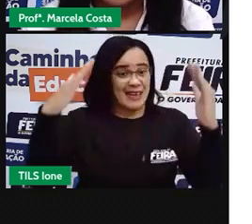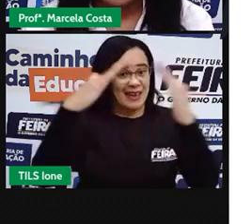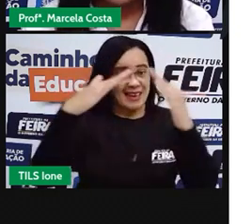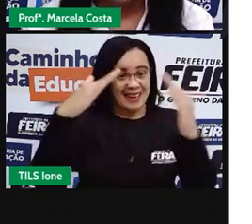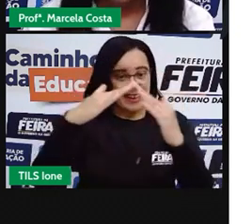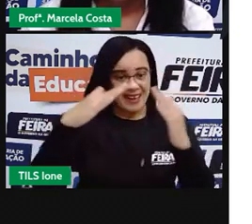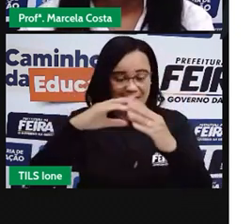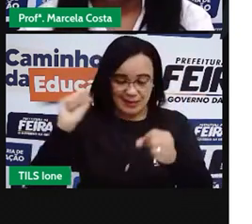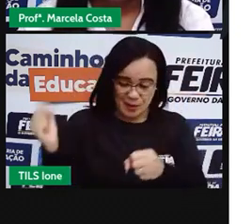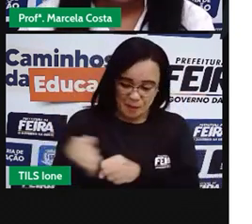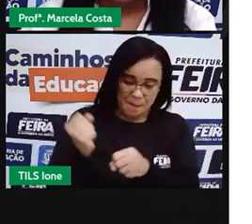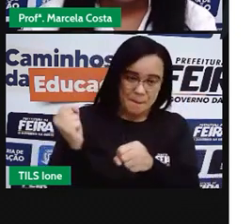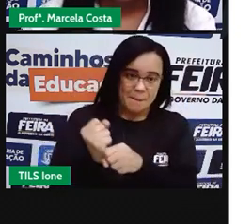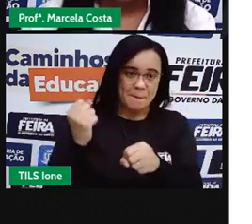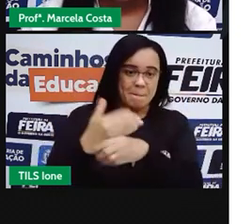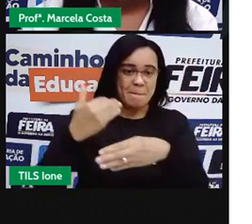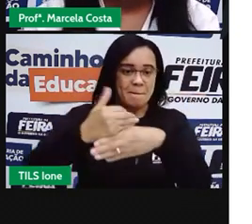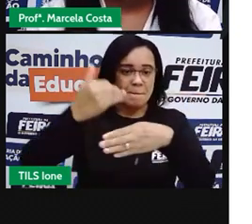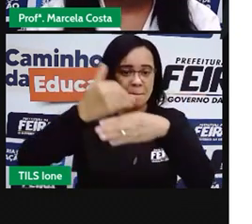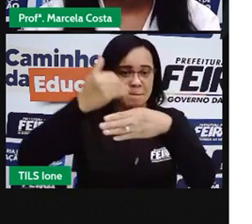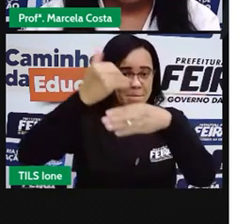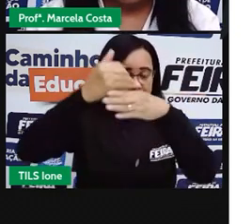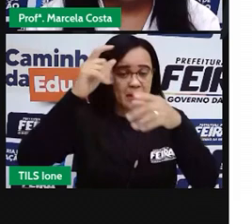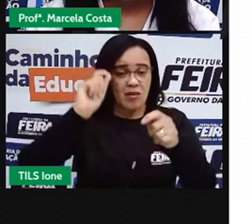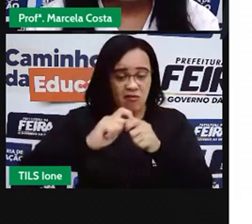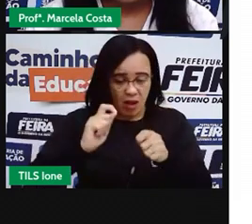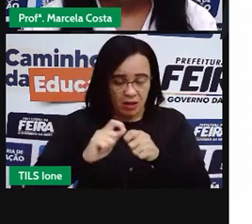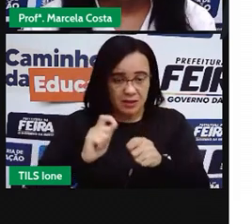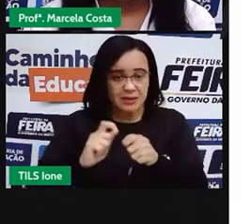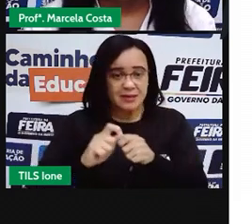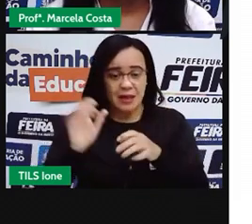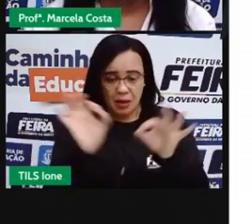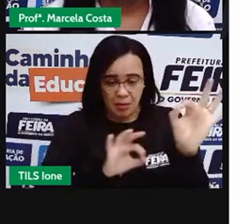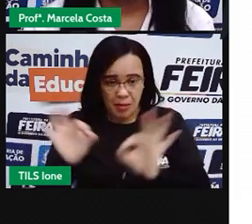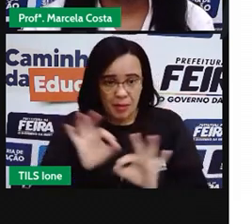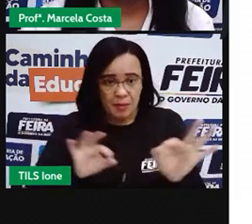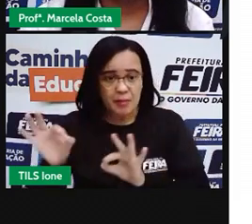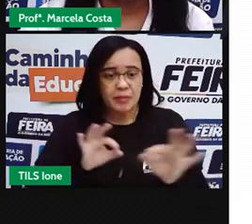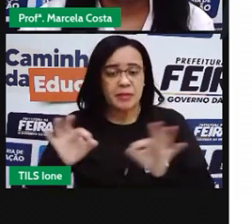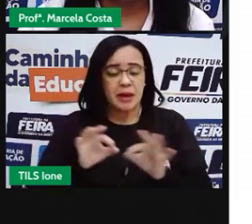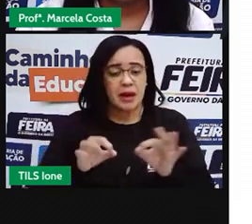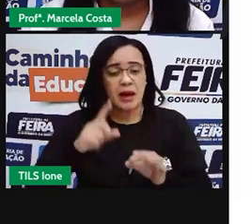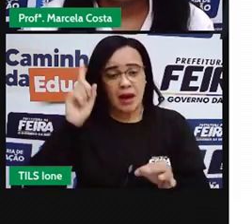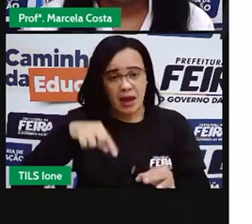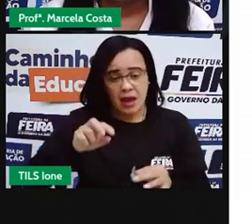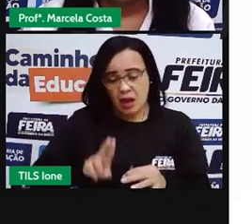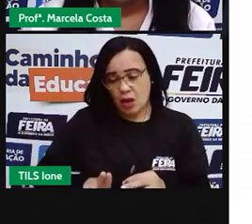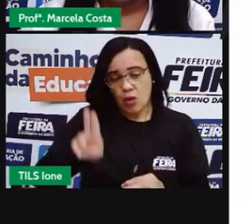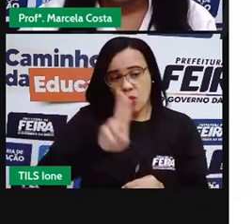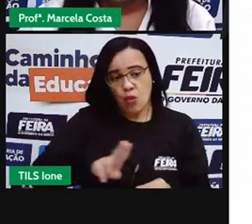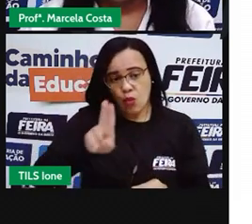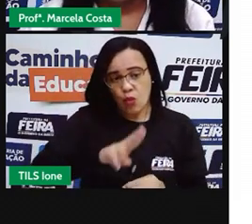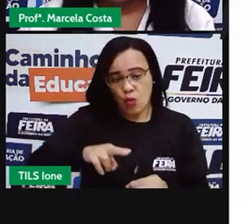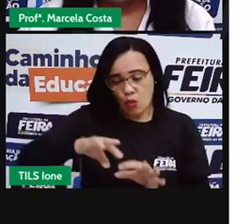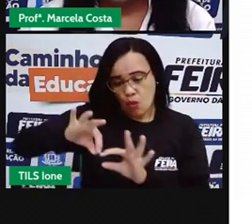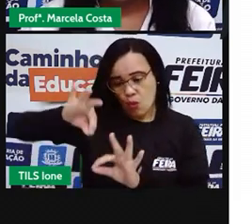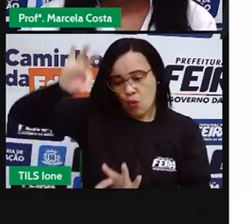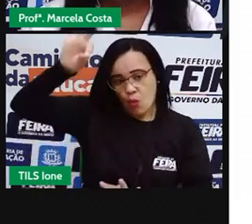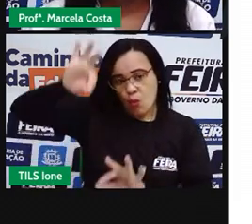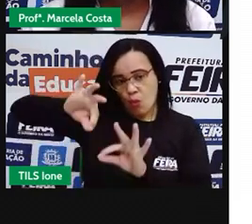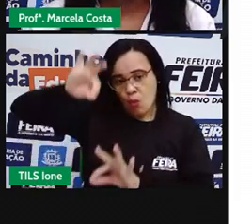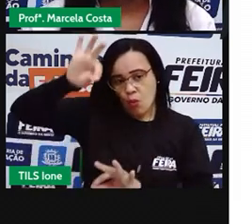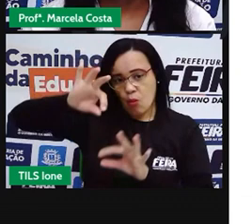tenha aí algum vizinho, que é usada principalmente para medir o comprimento de